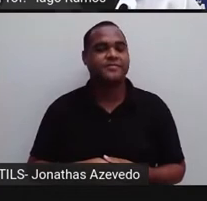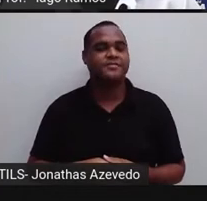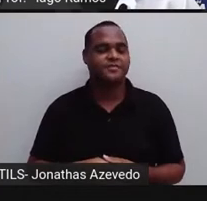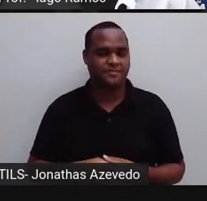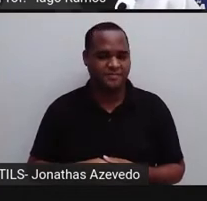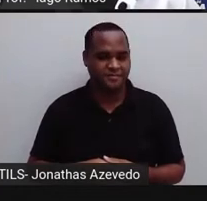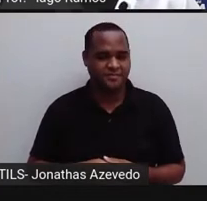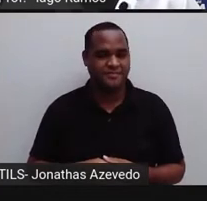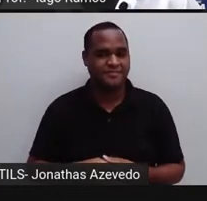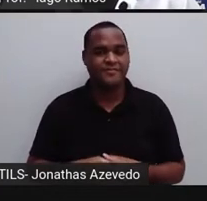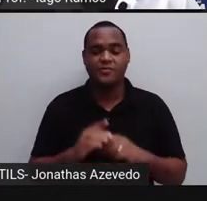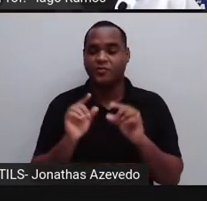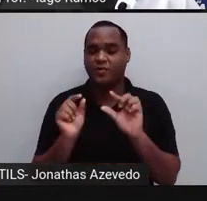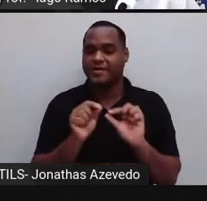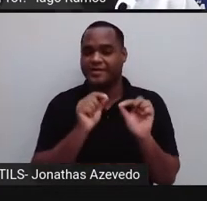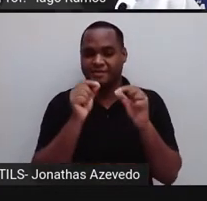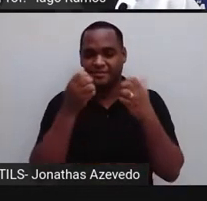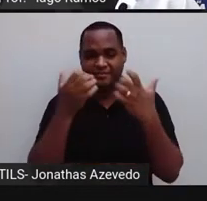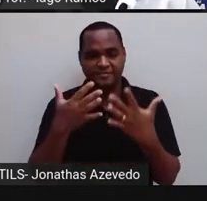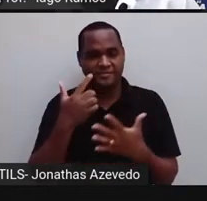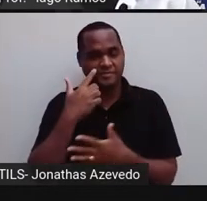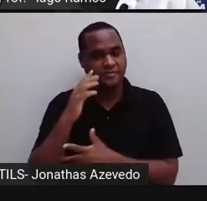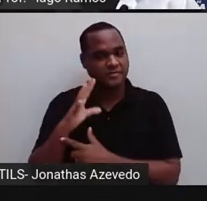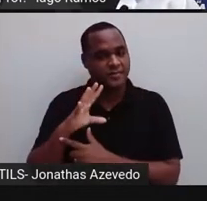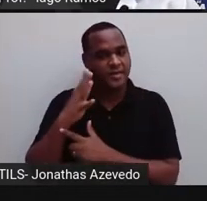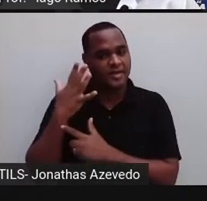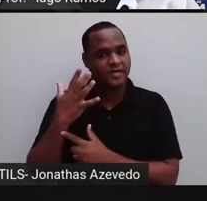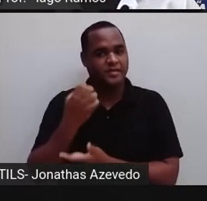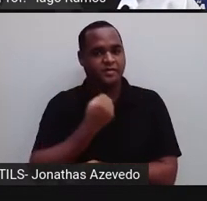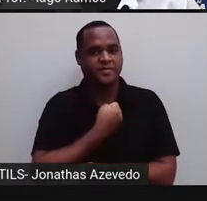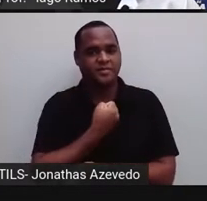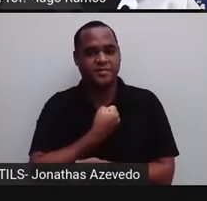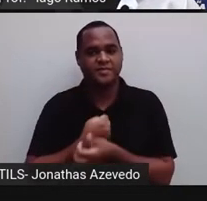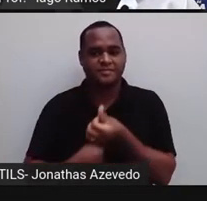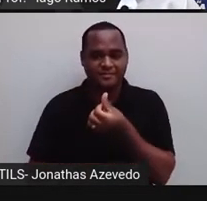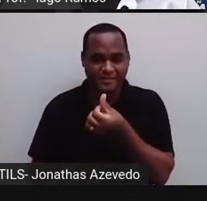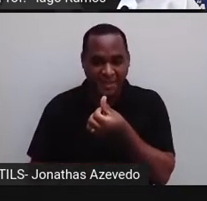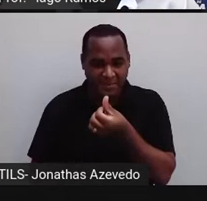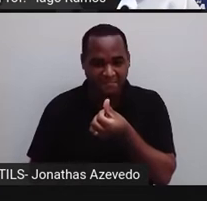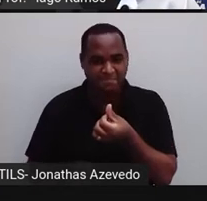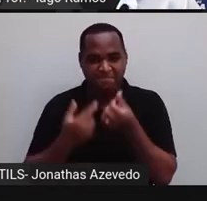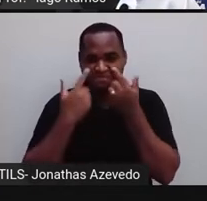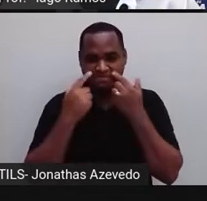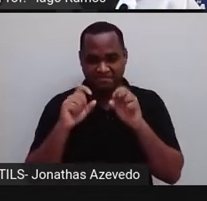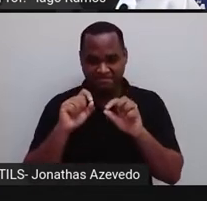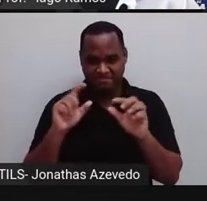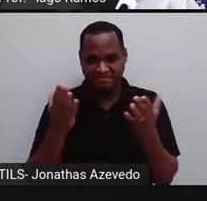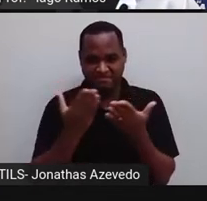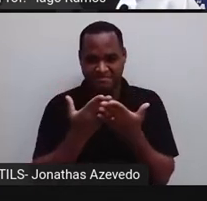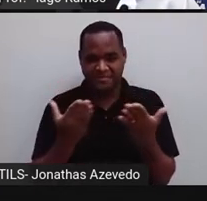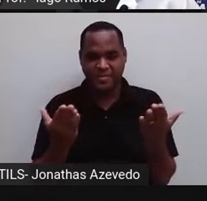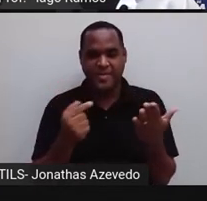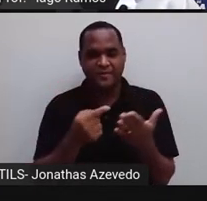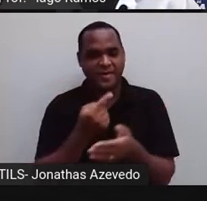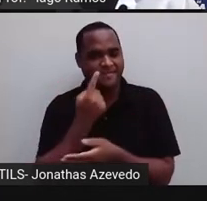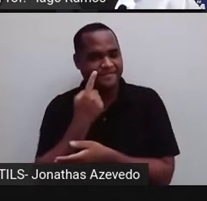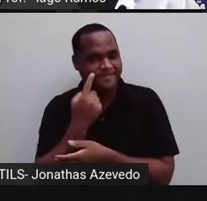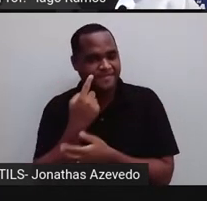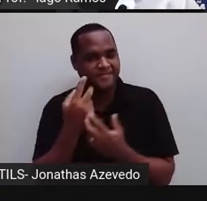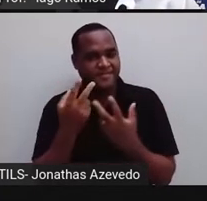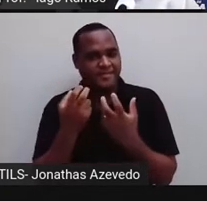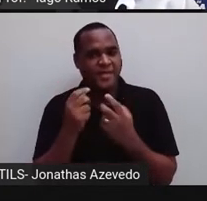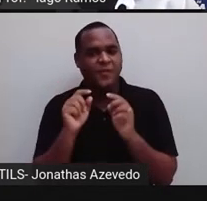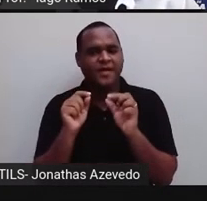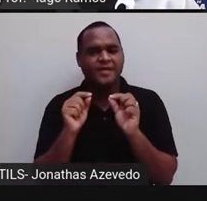que foi esse fato de número 6, que eu vou colocar aí, ó, pra você, tá vendo ali?